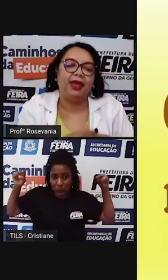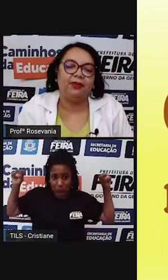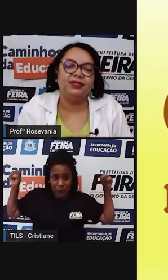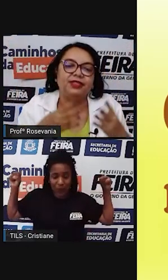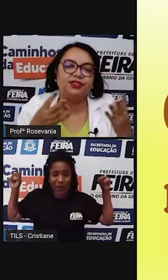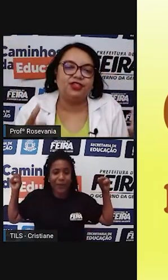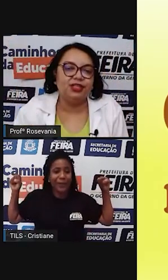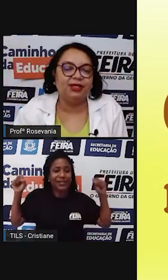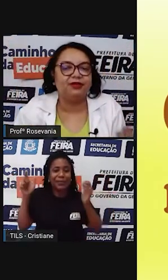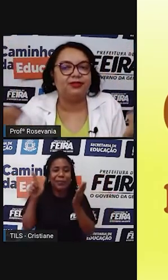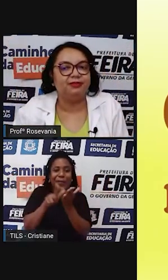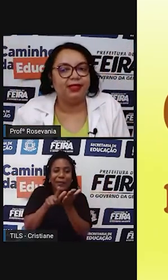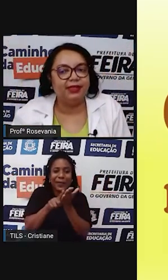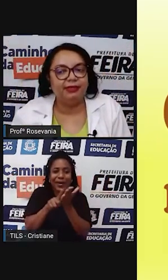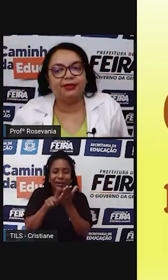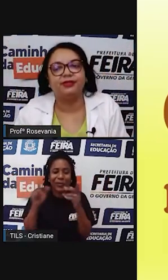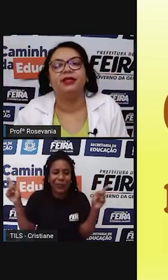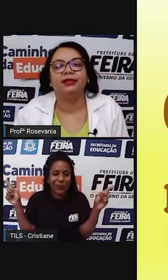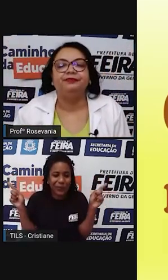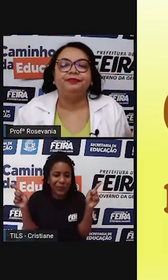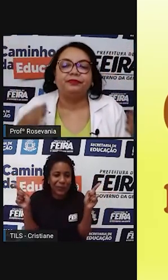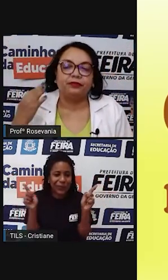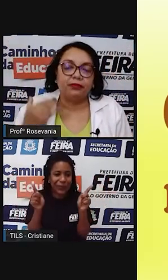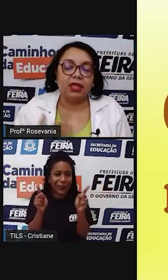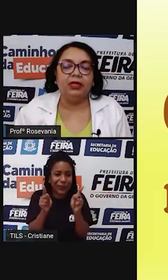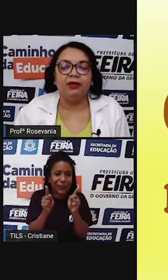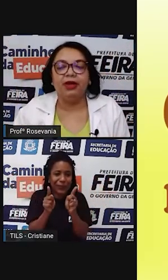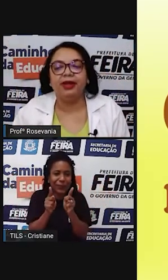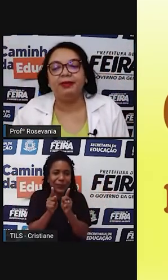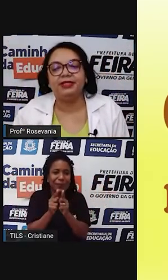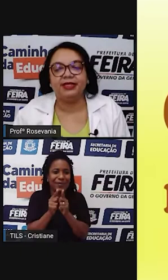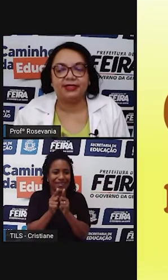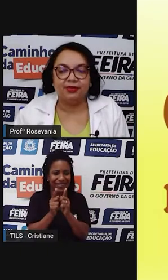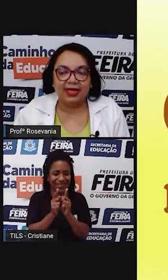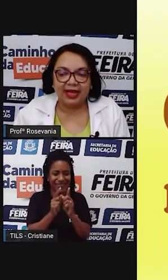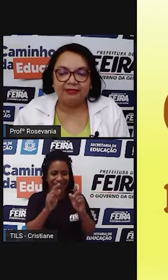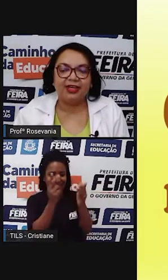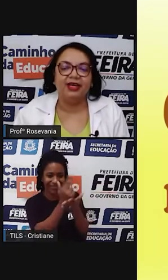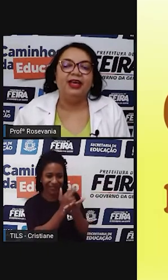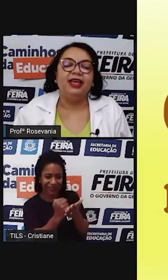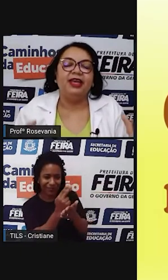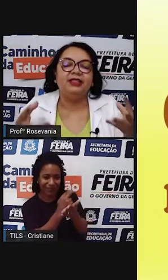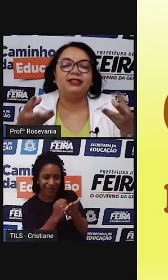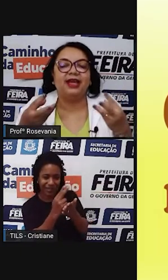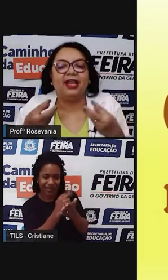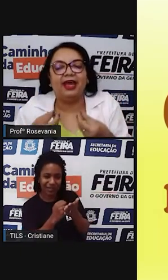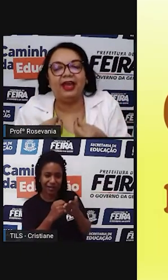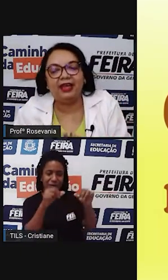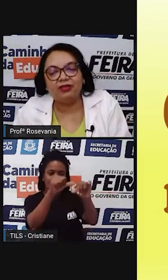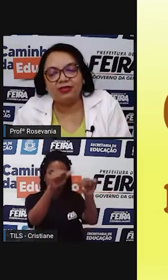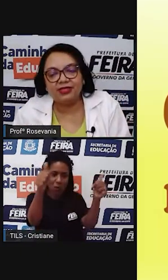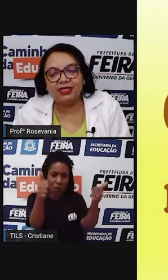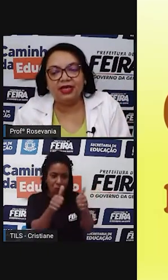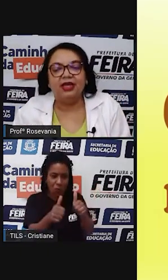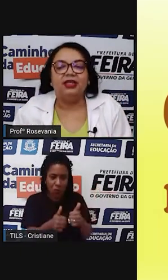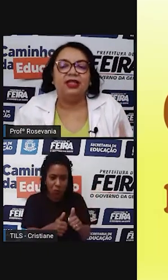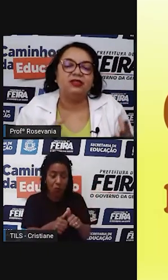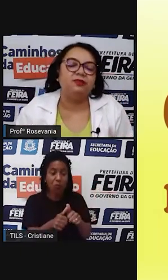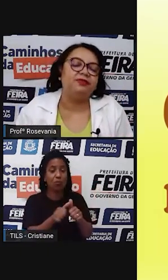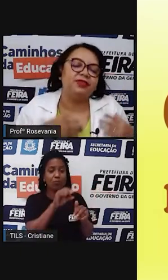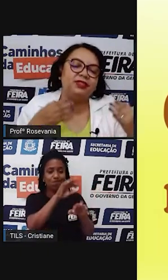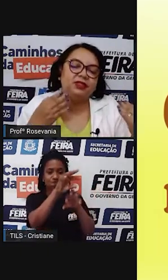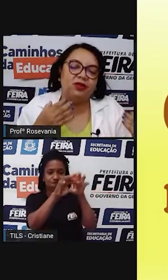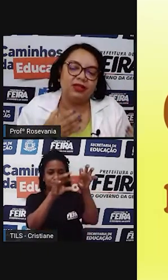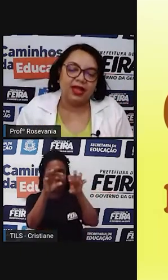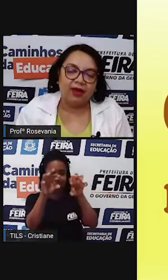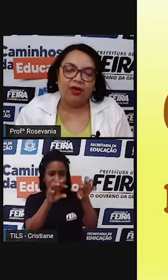papel, em centímetros, em milímetros, né, então é uma representação gráfica em escala reduzida da